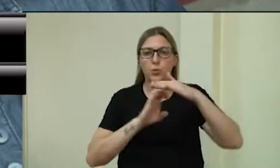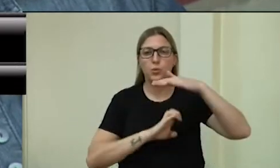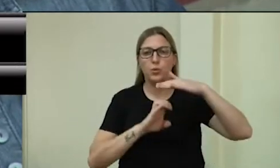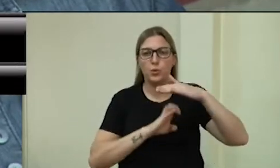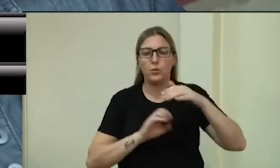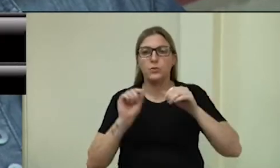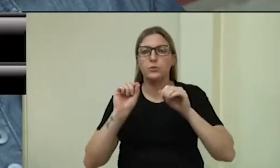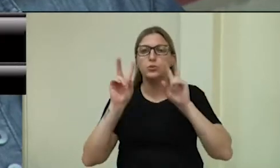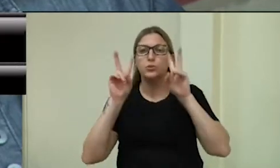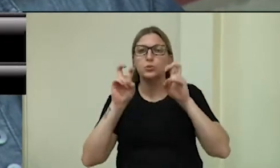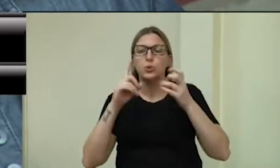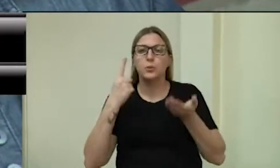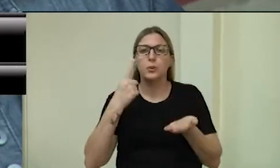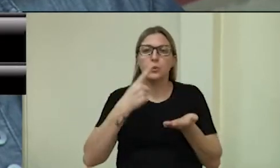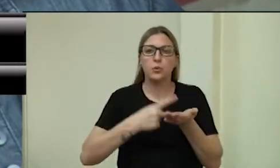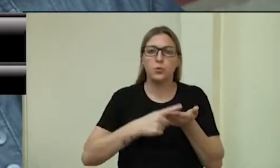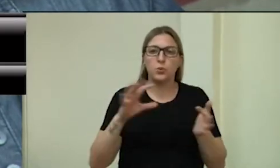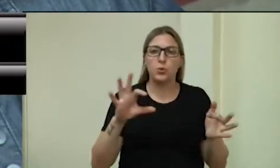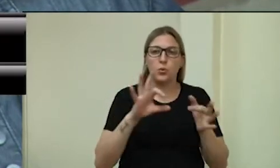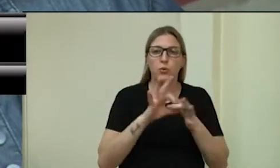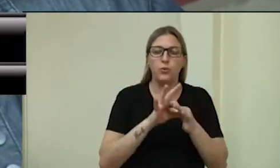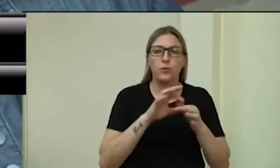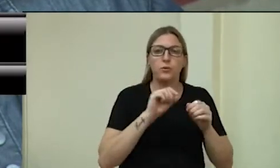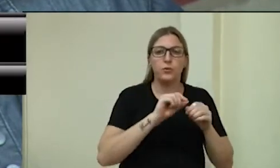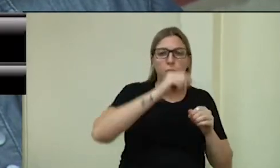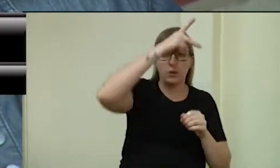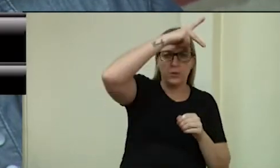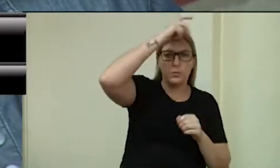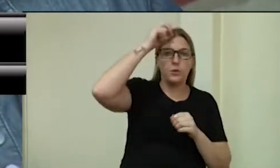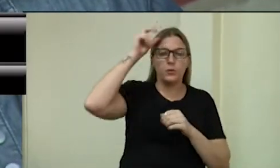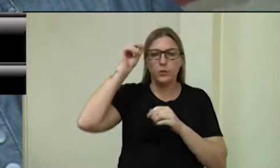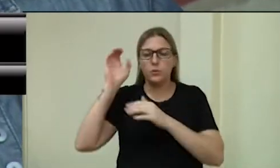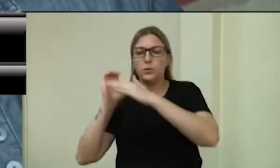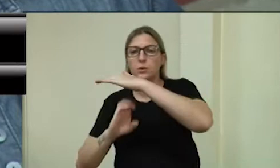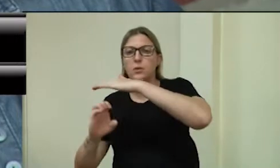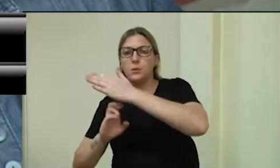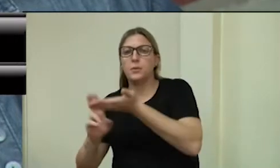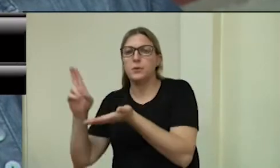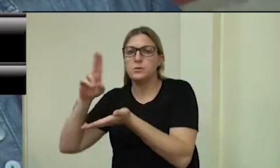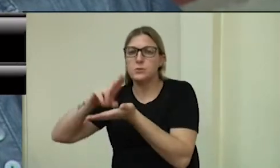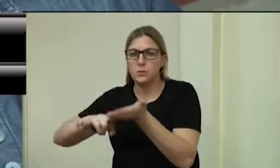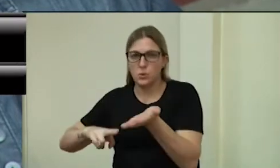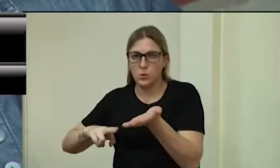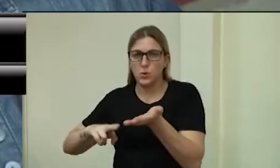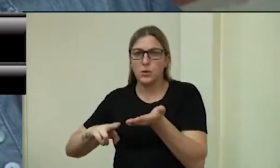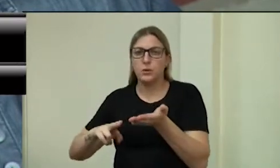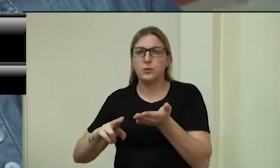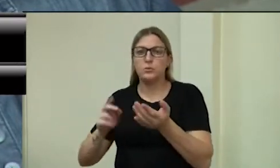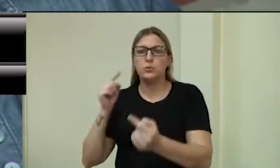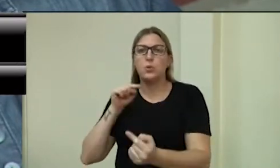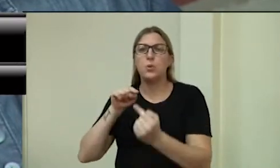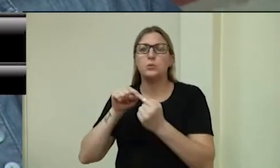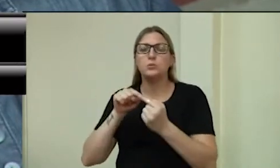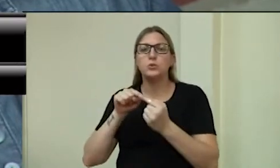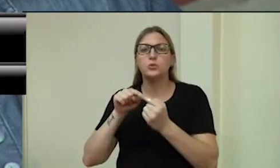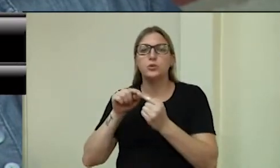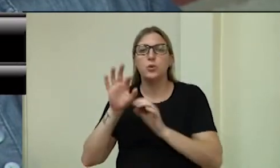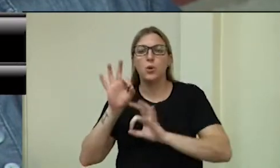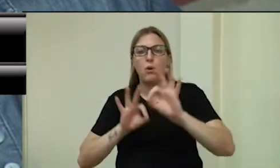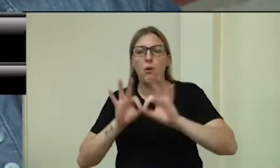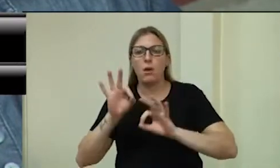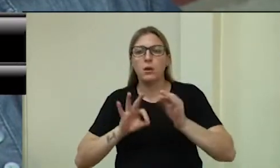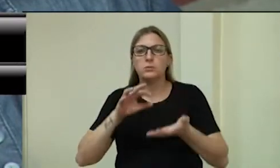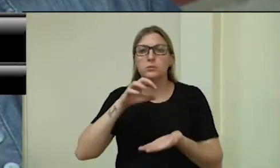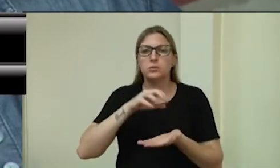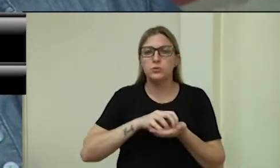Prefeitura de Erechim e a Empresa Brasileira de Correios e Telégrafos, cujo objeto é a operacionalização da Agência de